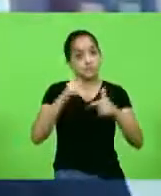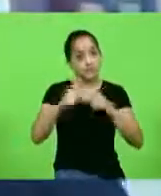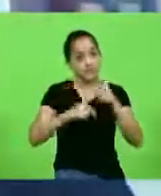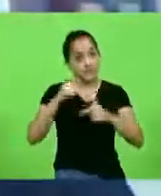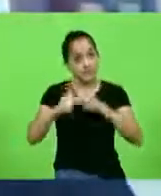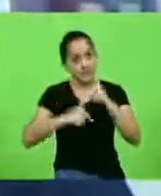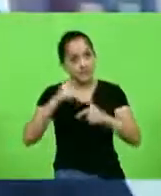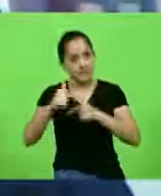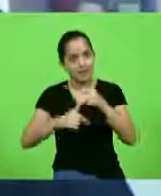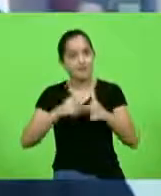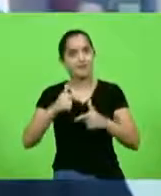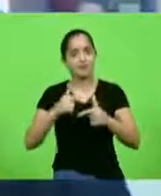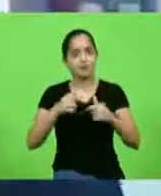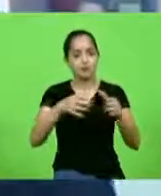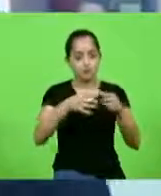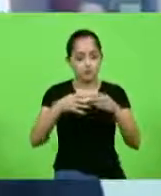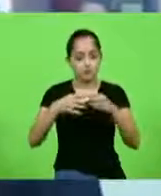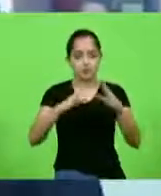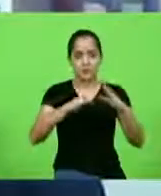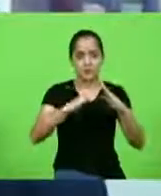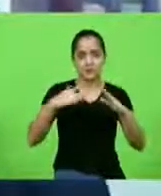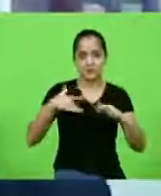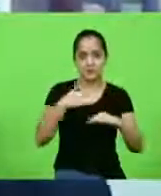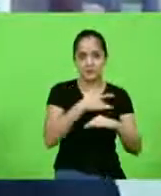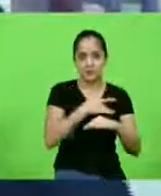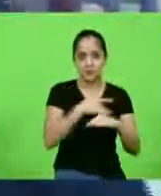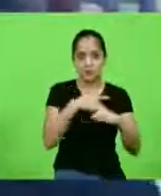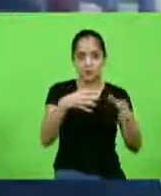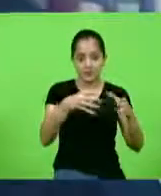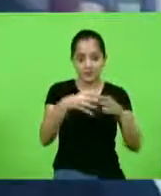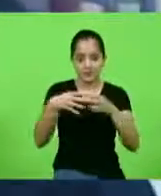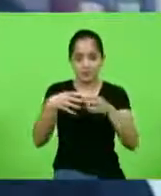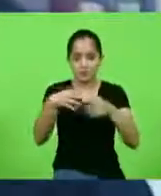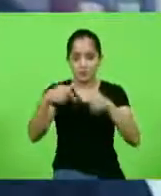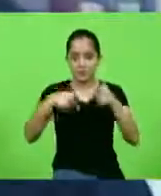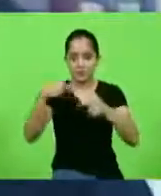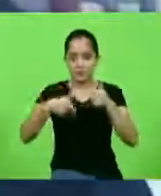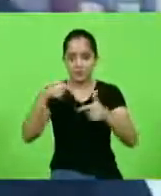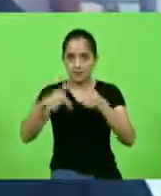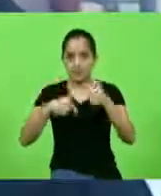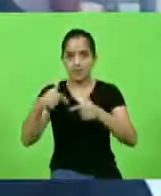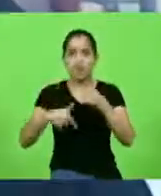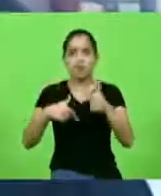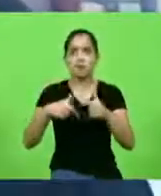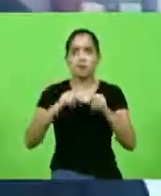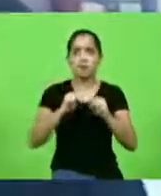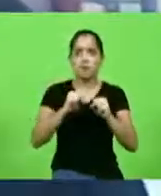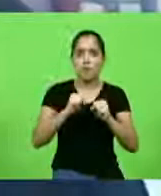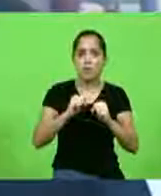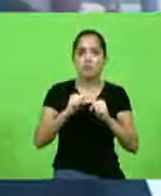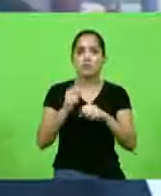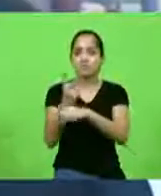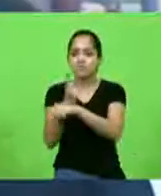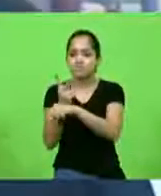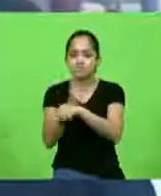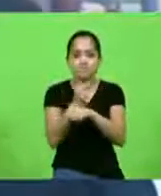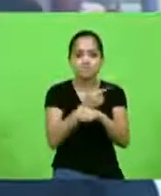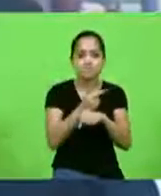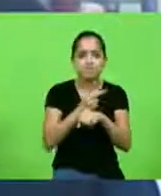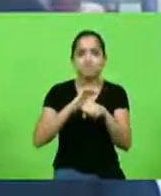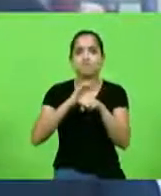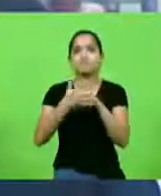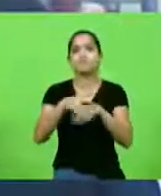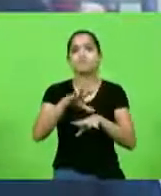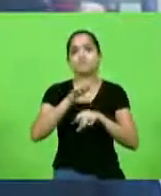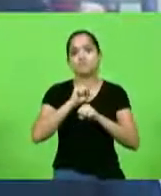agentes comunitárias. Essa equipe, essas equipes, poderiam auxiliar no rastreamento de pessoas com coronavírus.